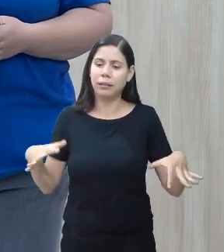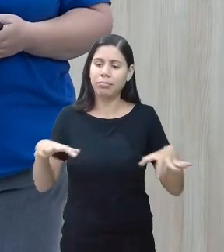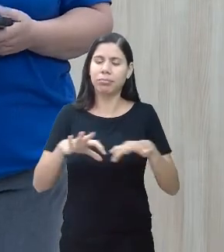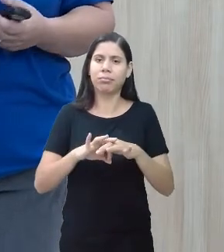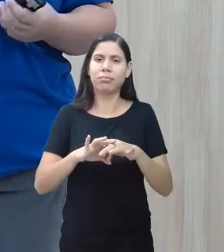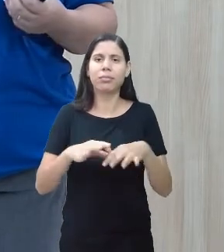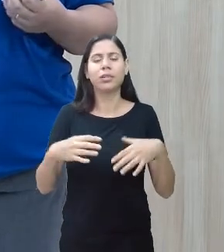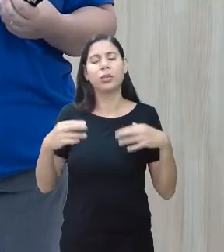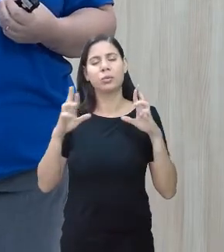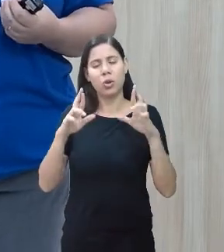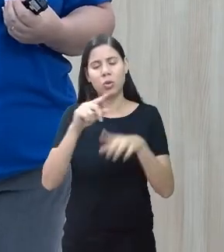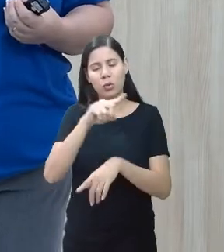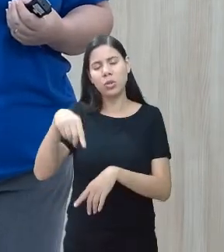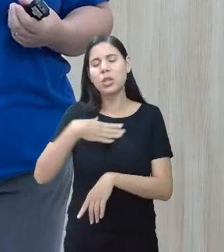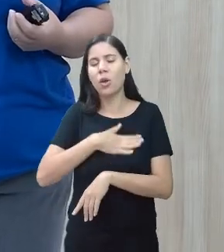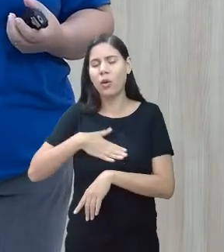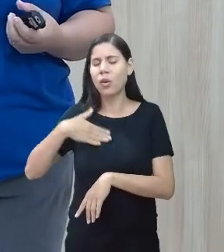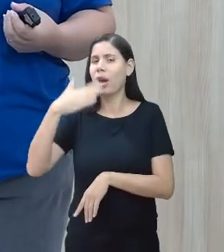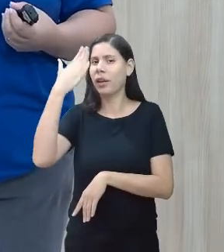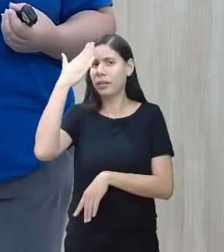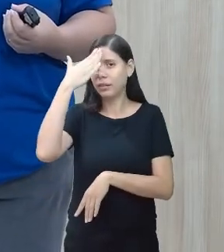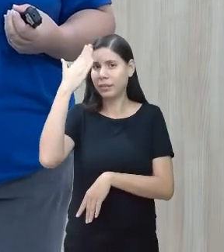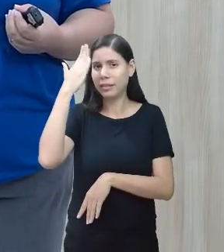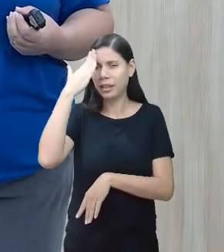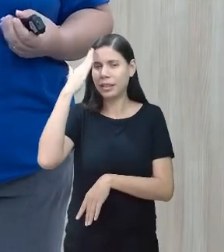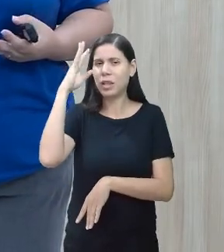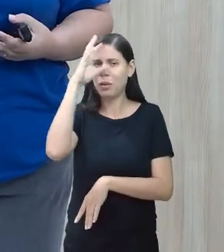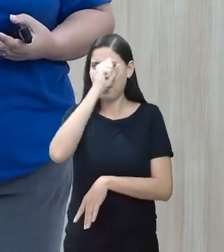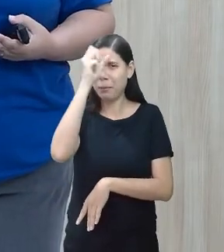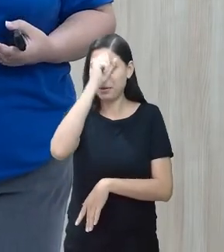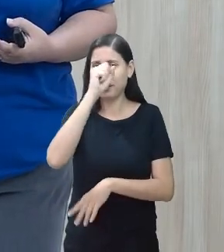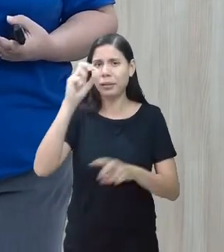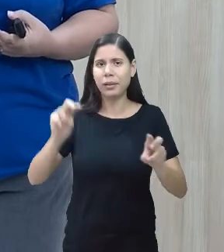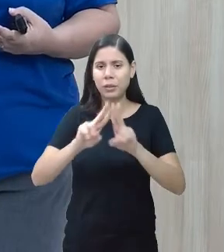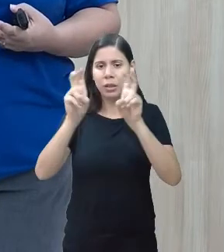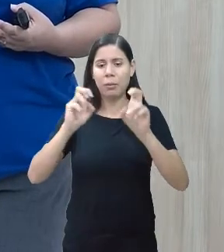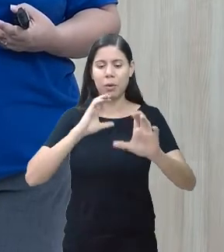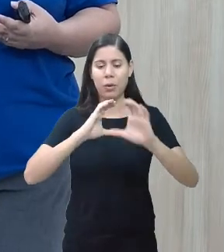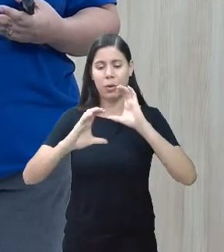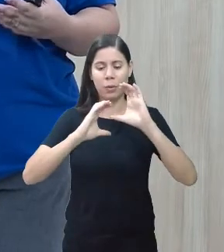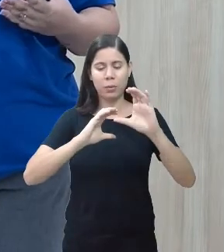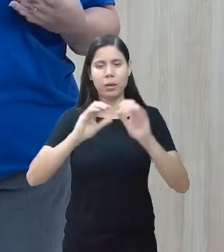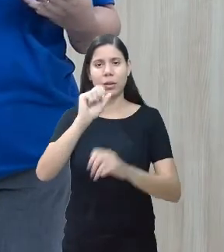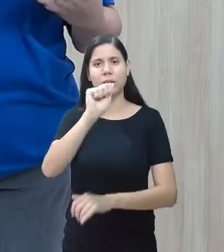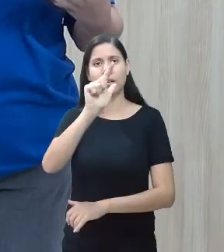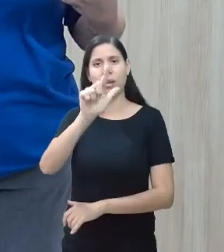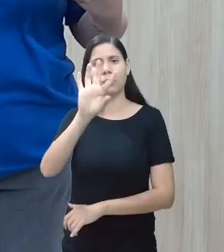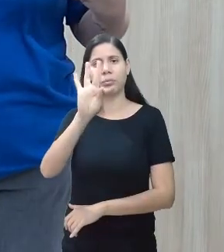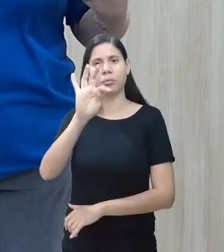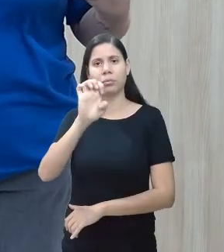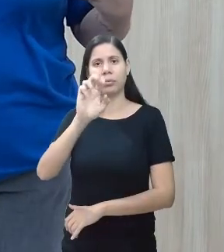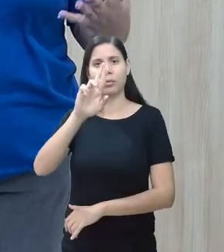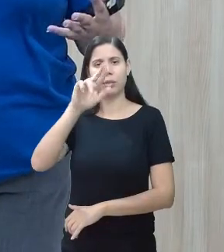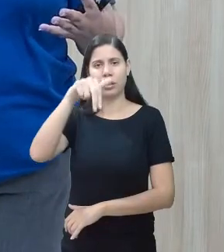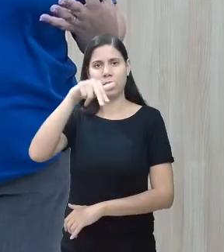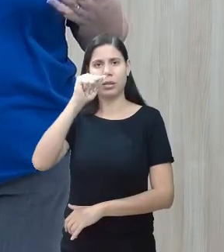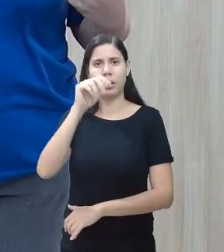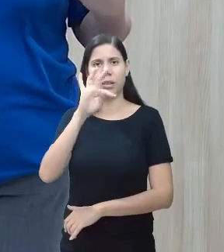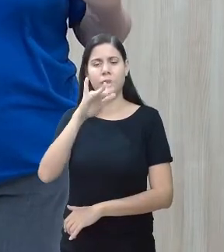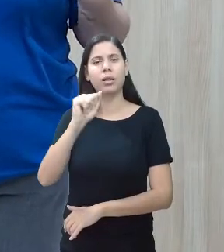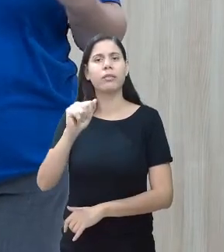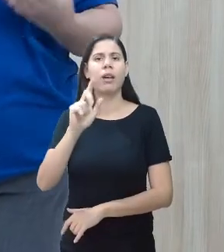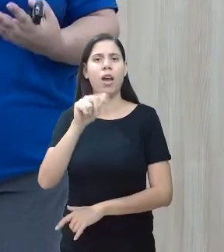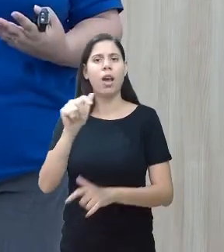gostado, tenham aprendido um pouco sobre comunicação alternativa. É uma área muito grande,